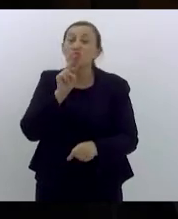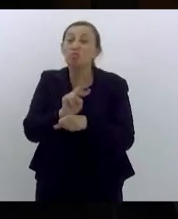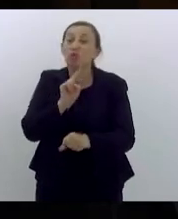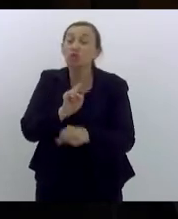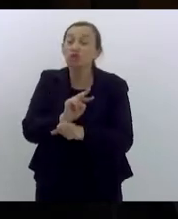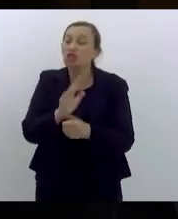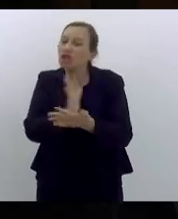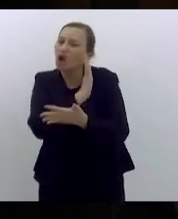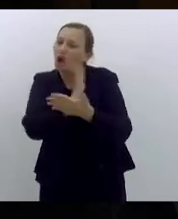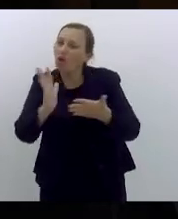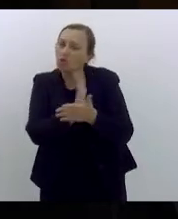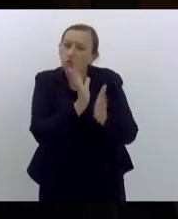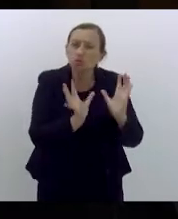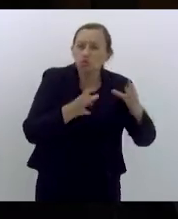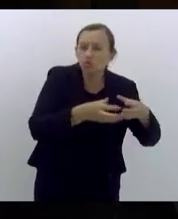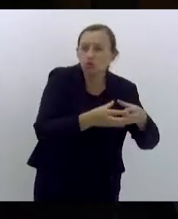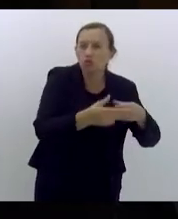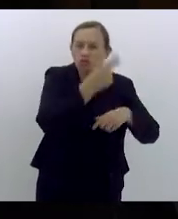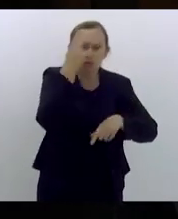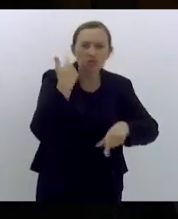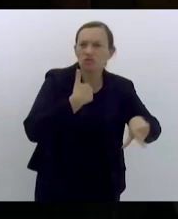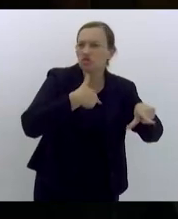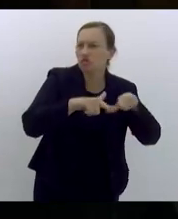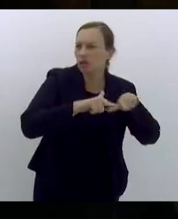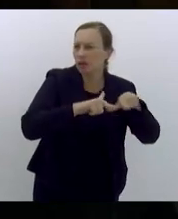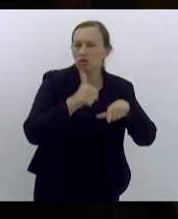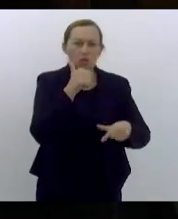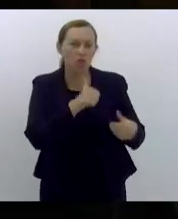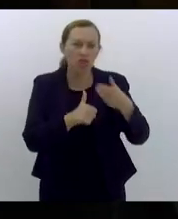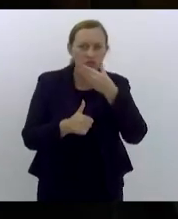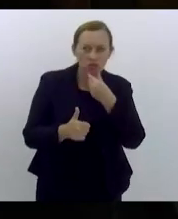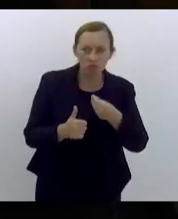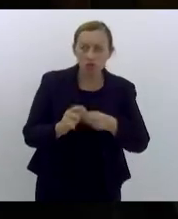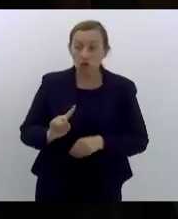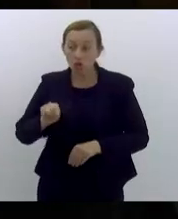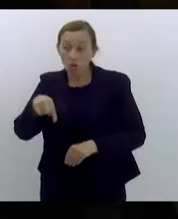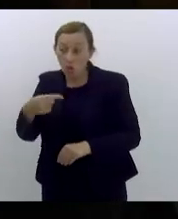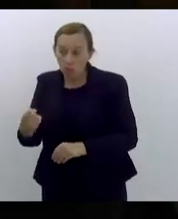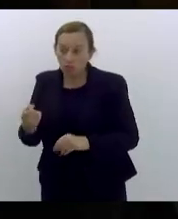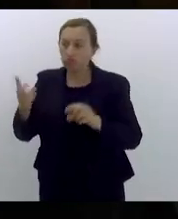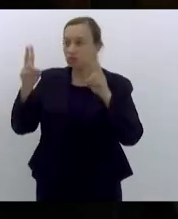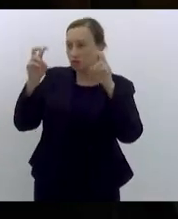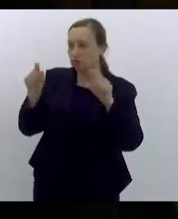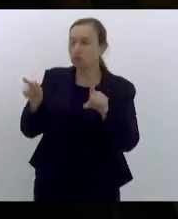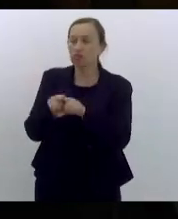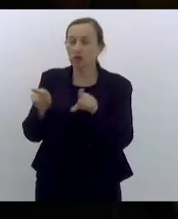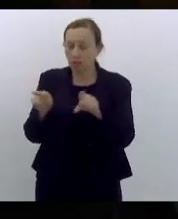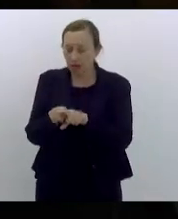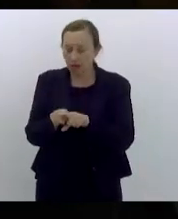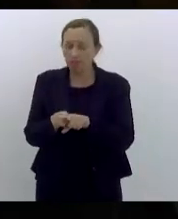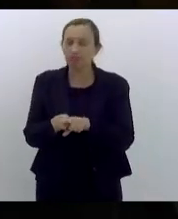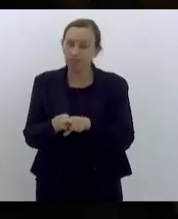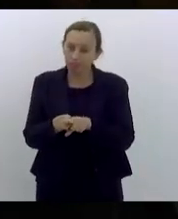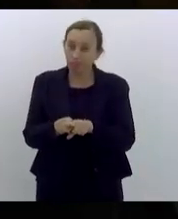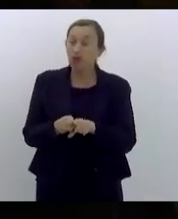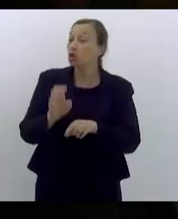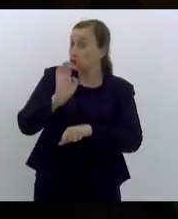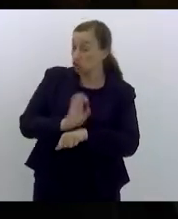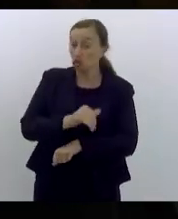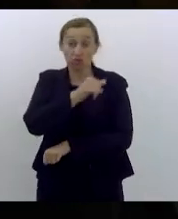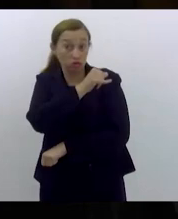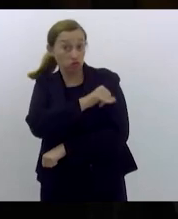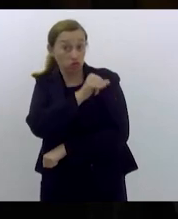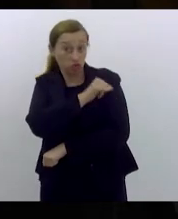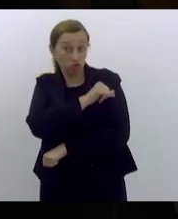algumas categorias de trabalhadoras e trabalhadores e dando outras providências estabelecem no estado do Rio de